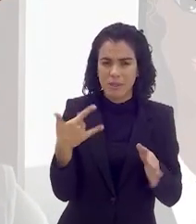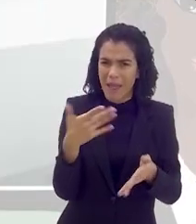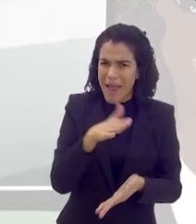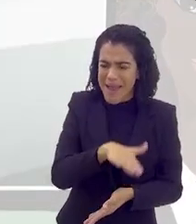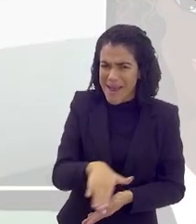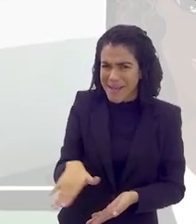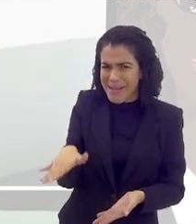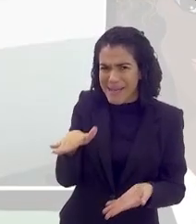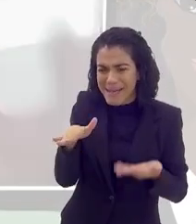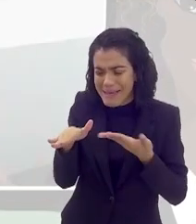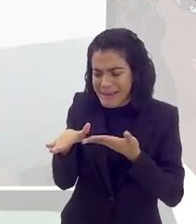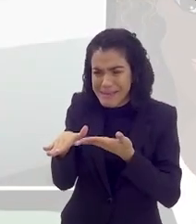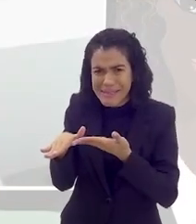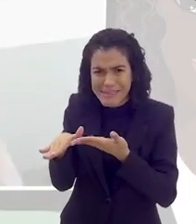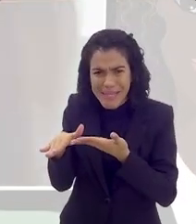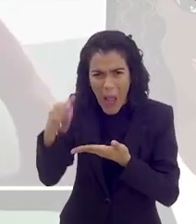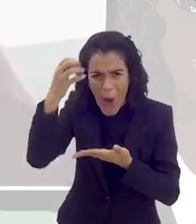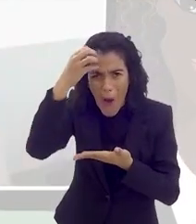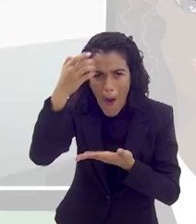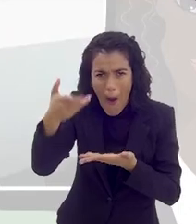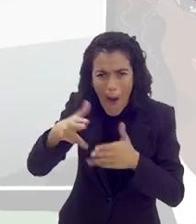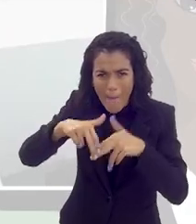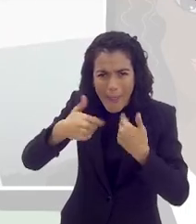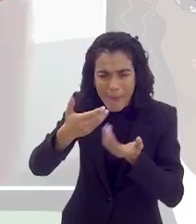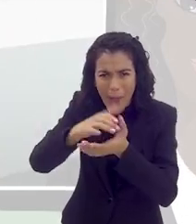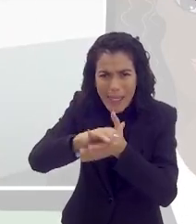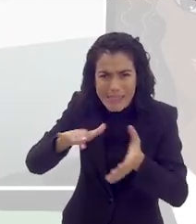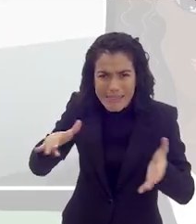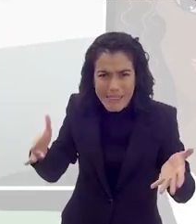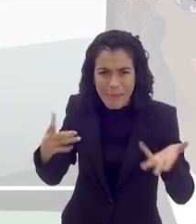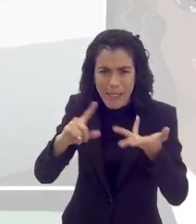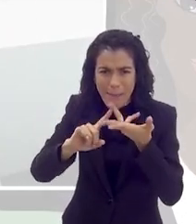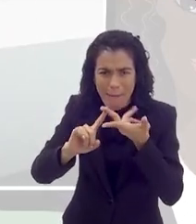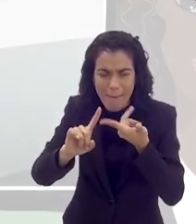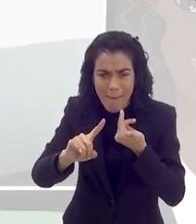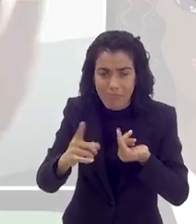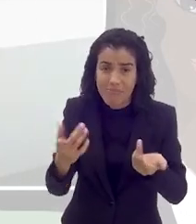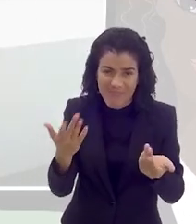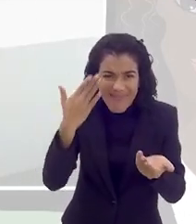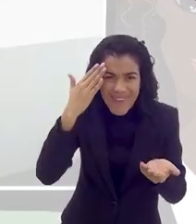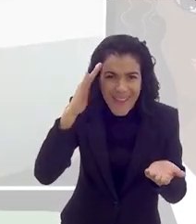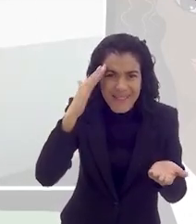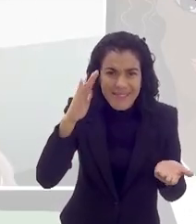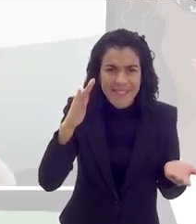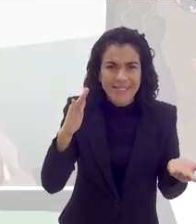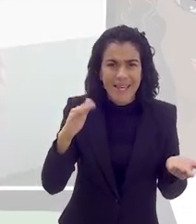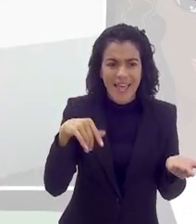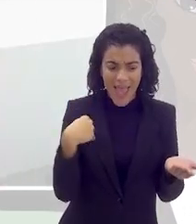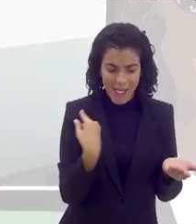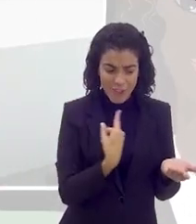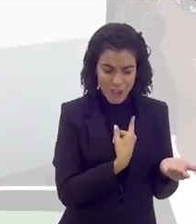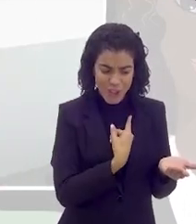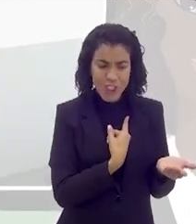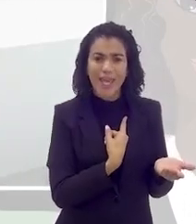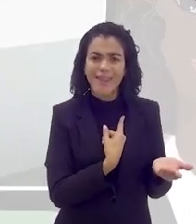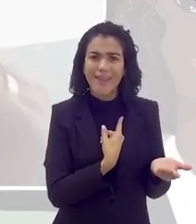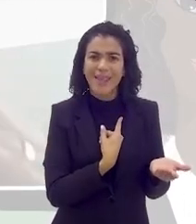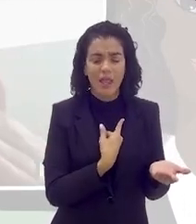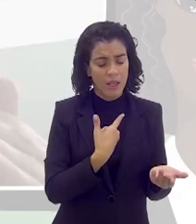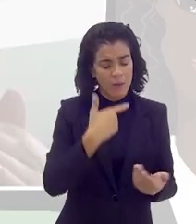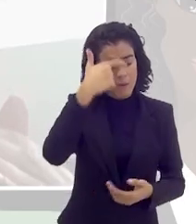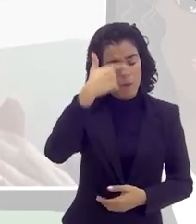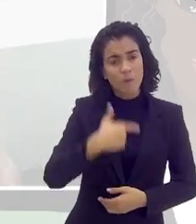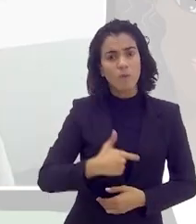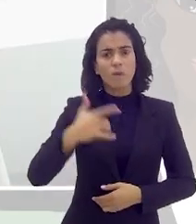respondesse pelo erro da separação, pelo erro do casamento, pelo... Entende? Que é a gente se colocar no lugar